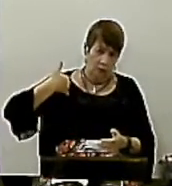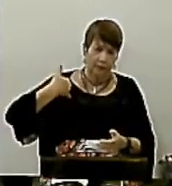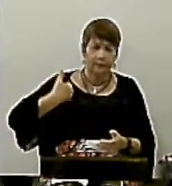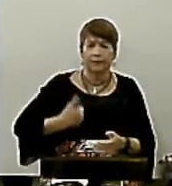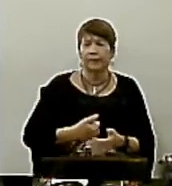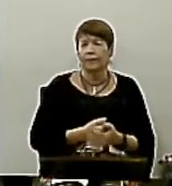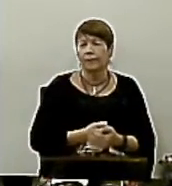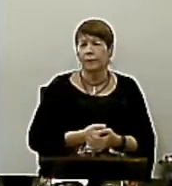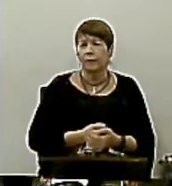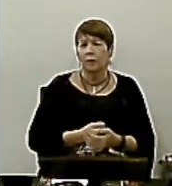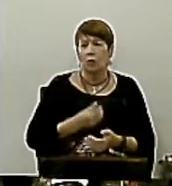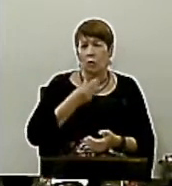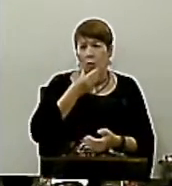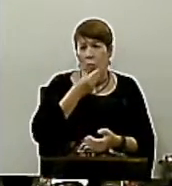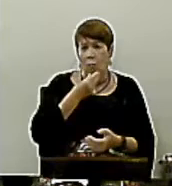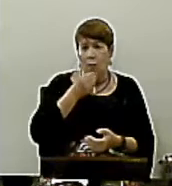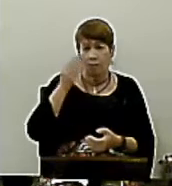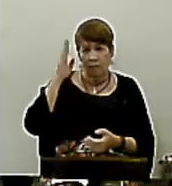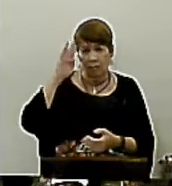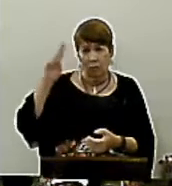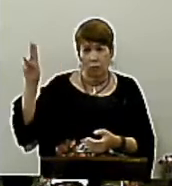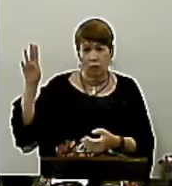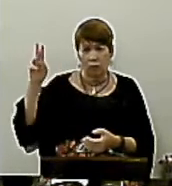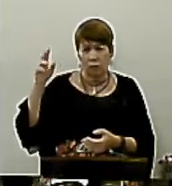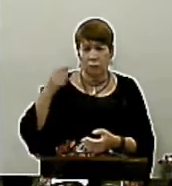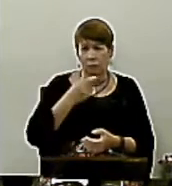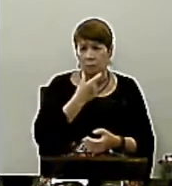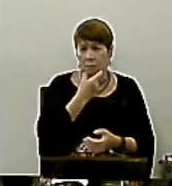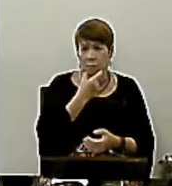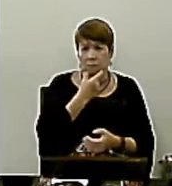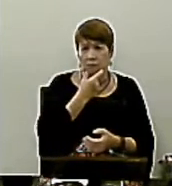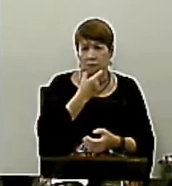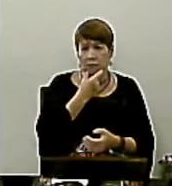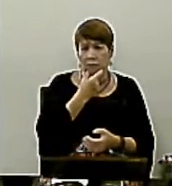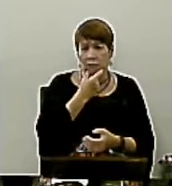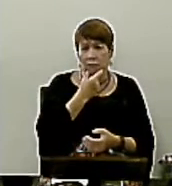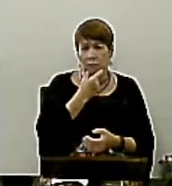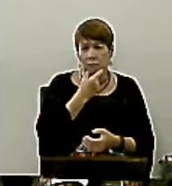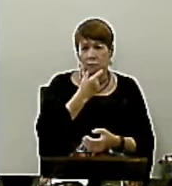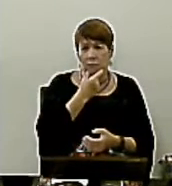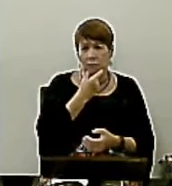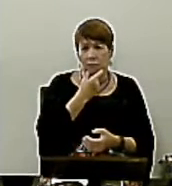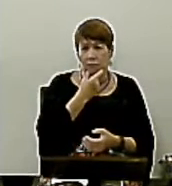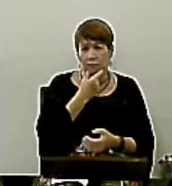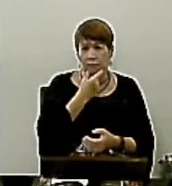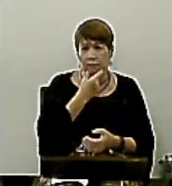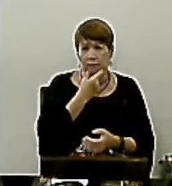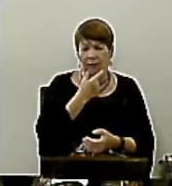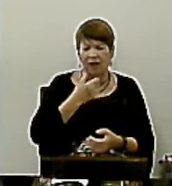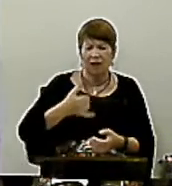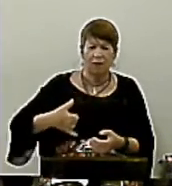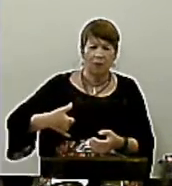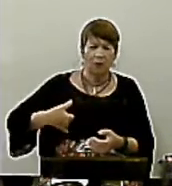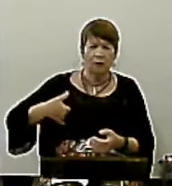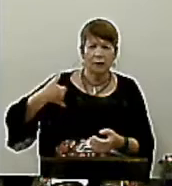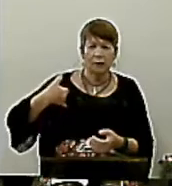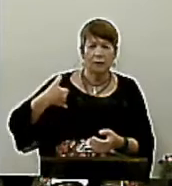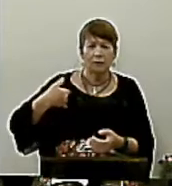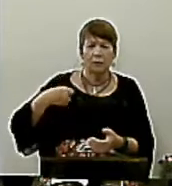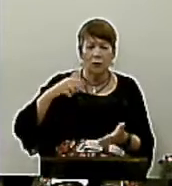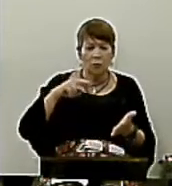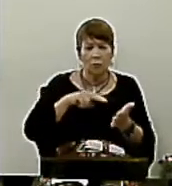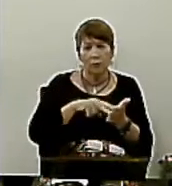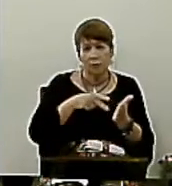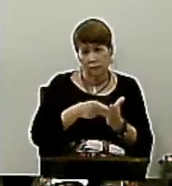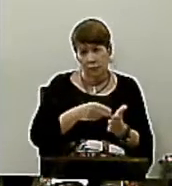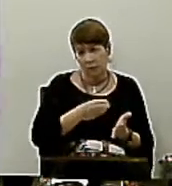William Temple, um comentarista inglês Ele definiu o pecado como egocentrismo O que que é pecado? Pecado